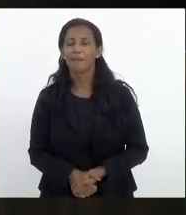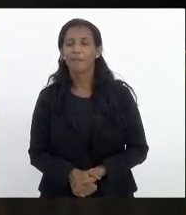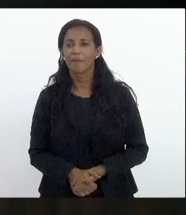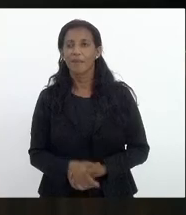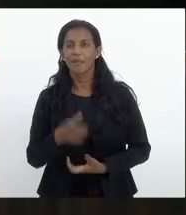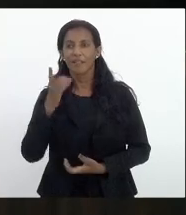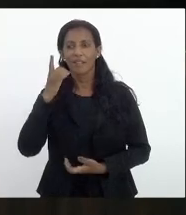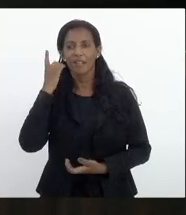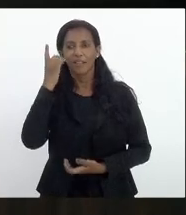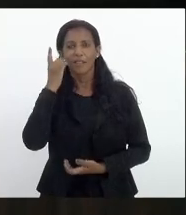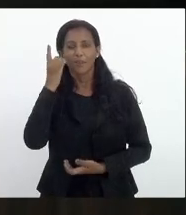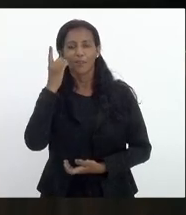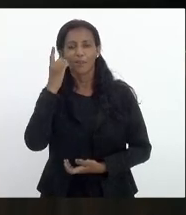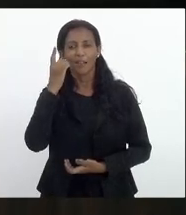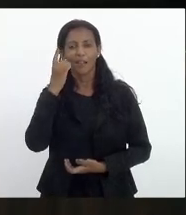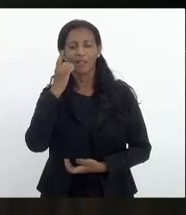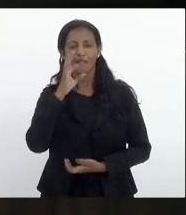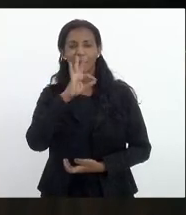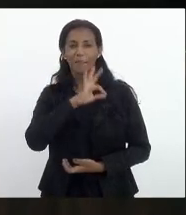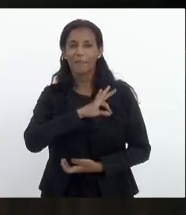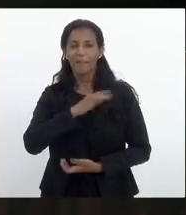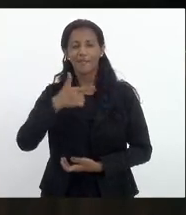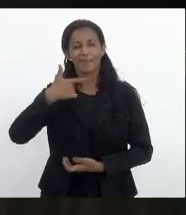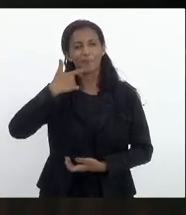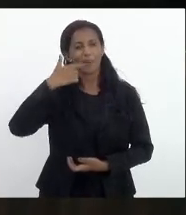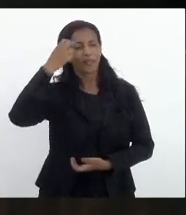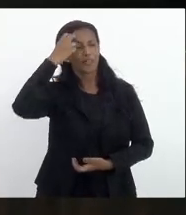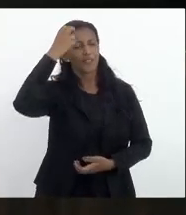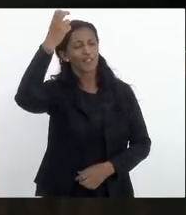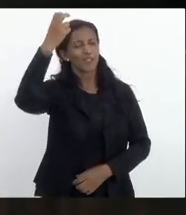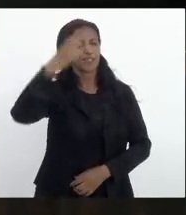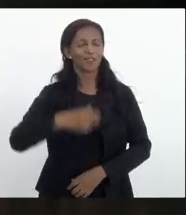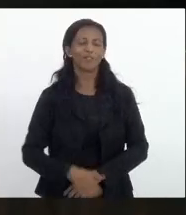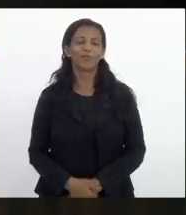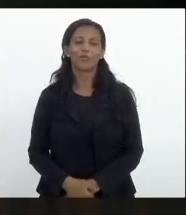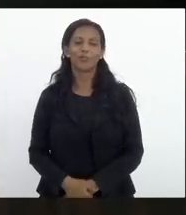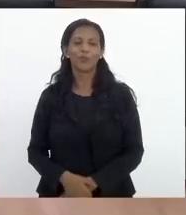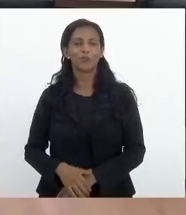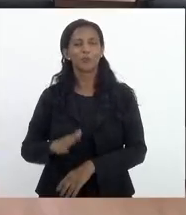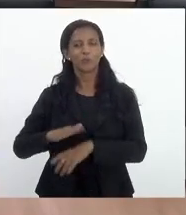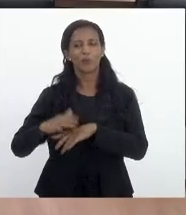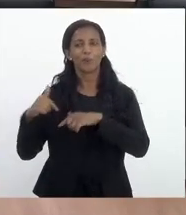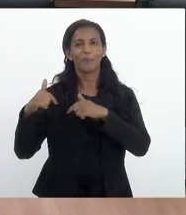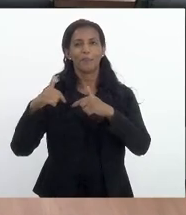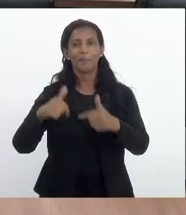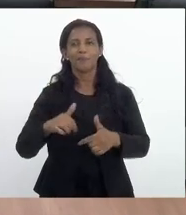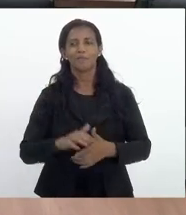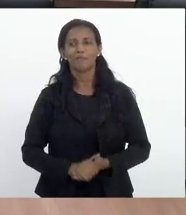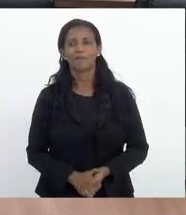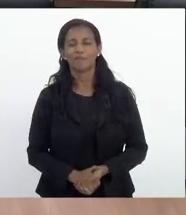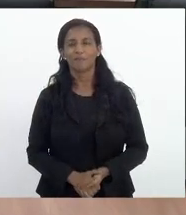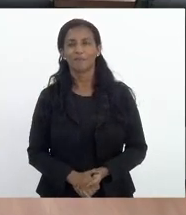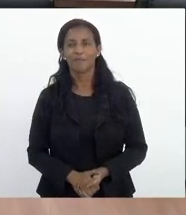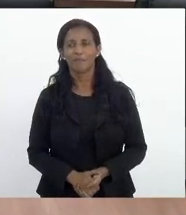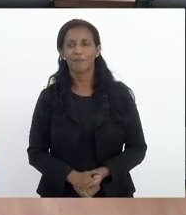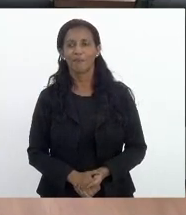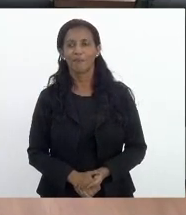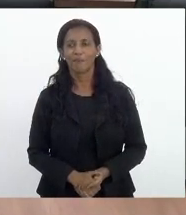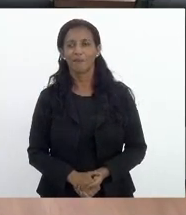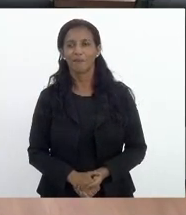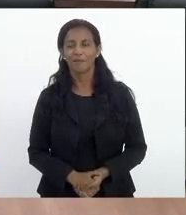deputada Marta Rocha simpática inteligente muito atuante igual as nossas deputadas